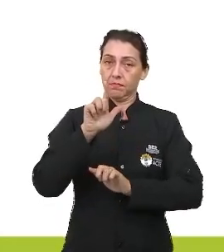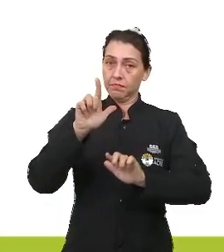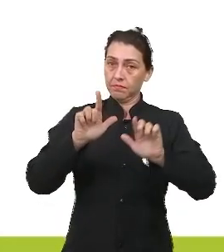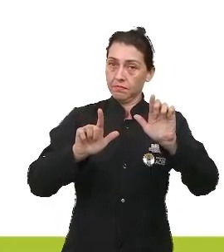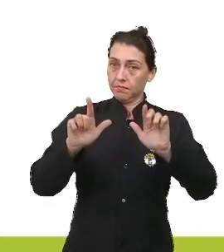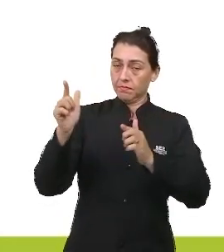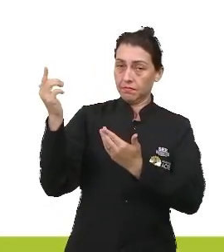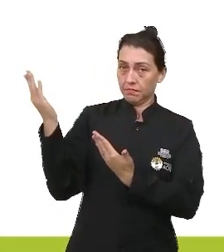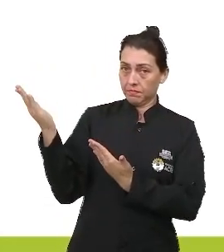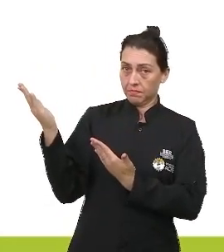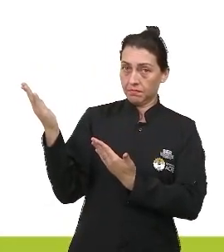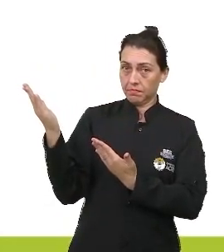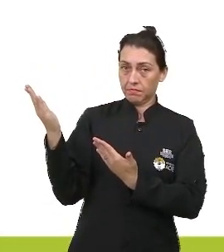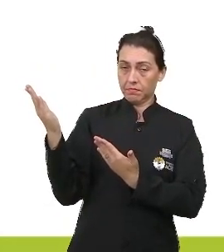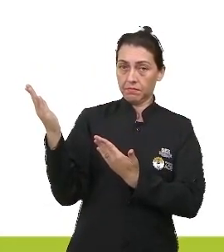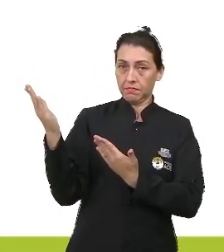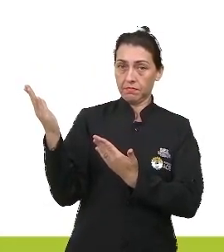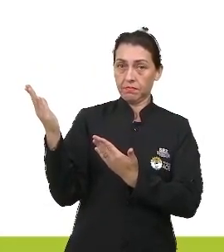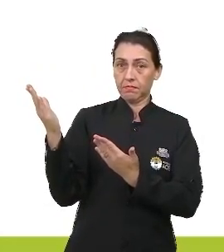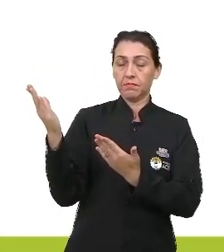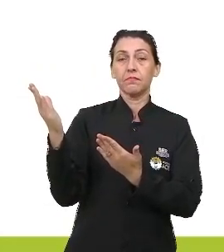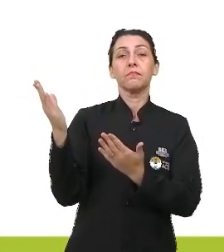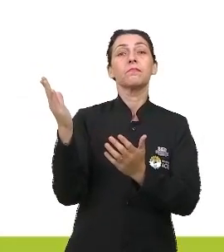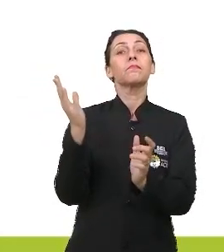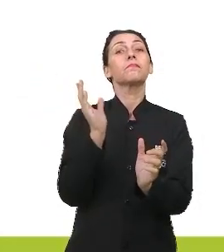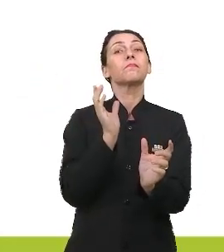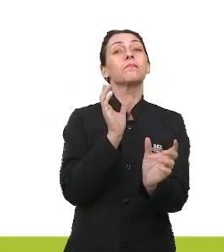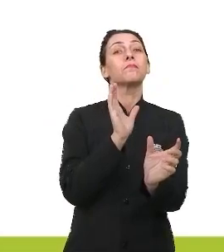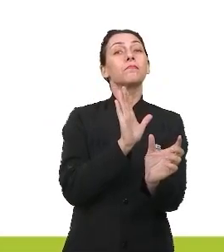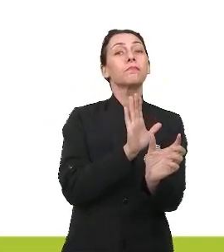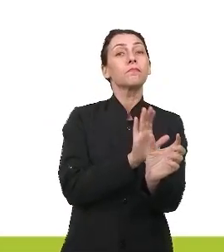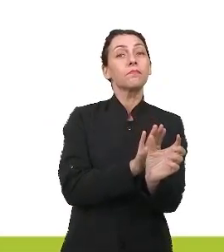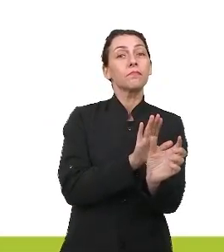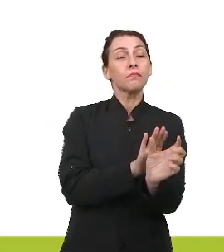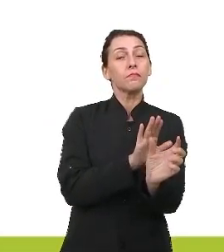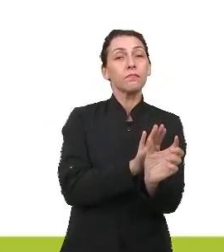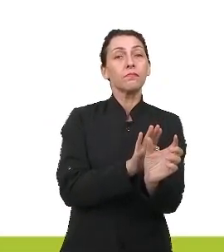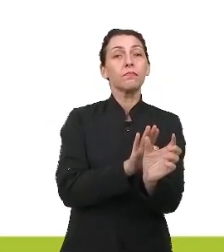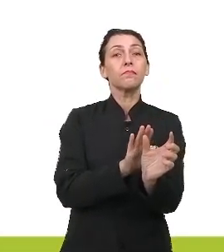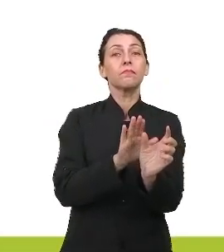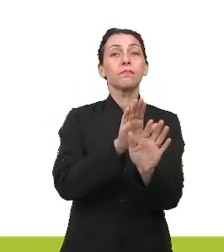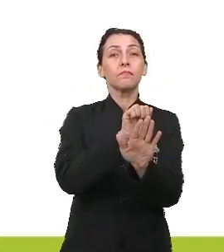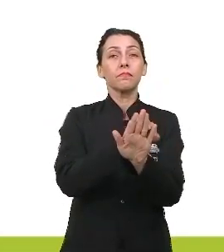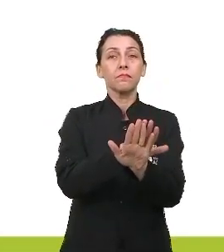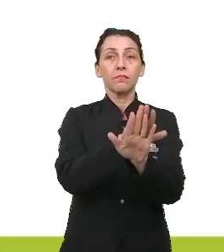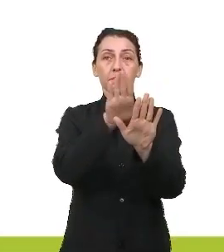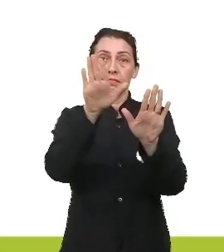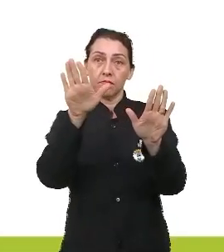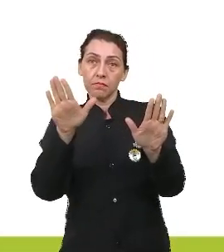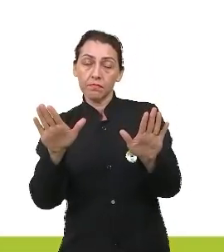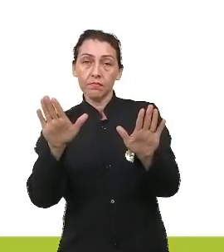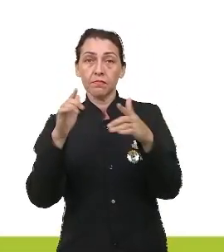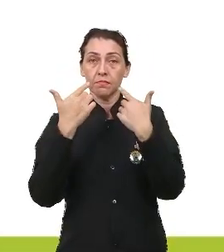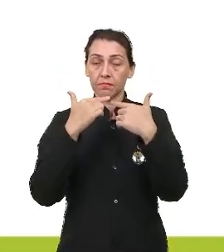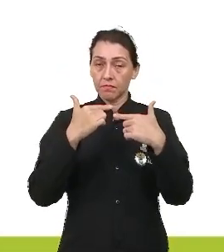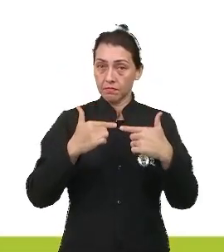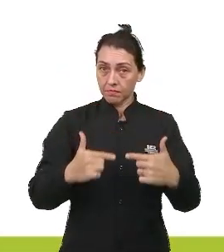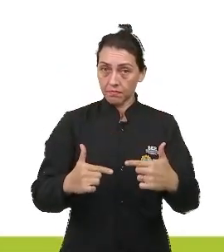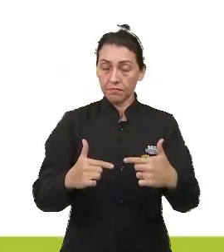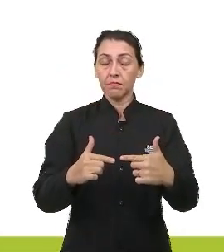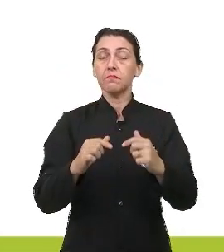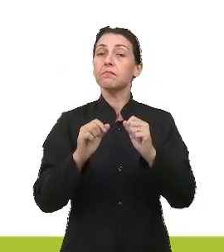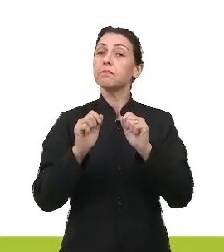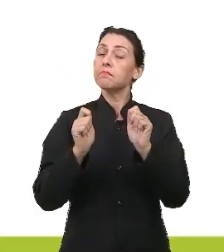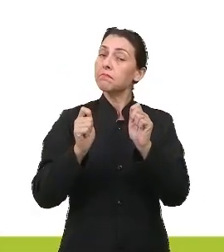vocês, da conotação. Então, temos aí uma definição para vocês. Figuras de linguagem são recursos linguísticos que